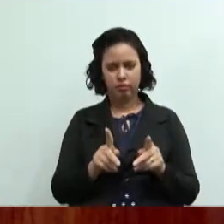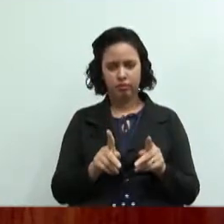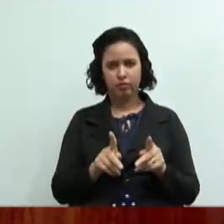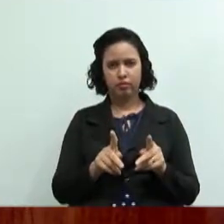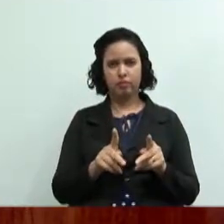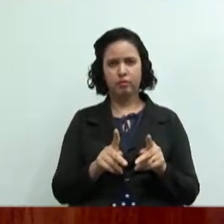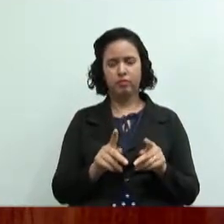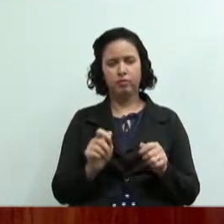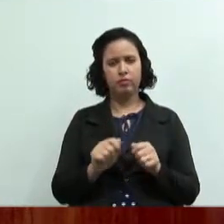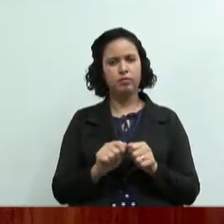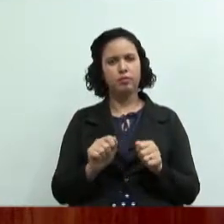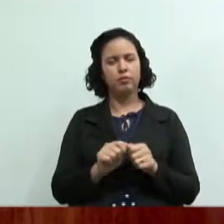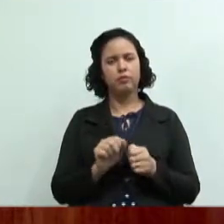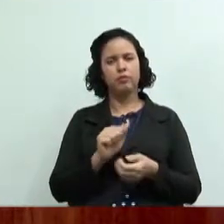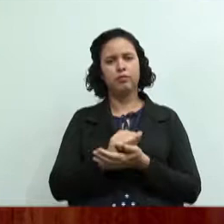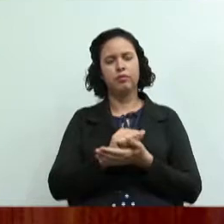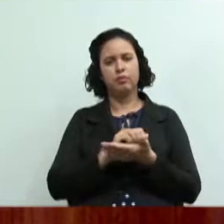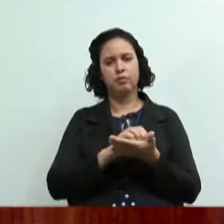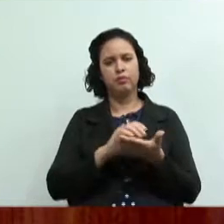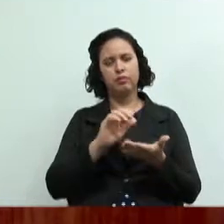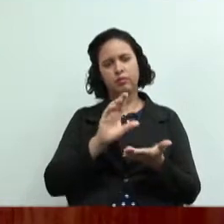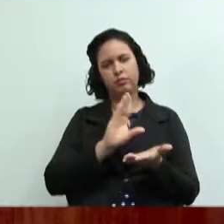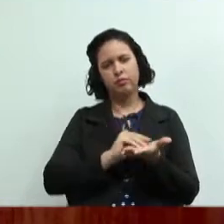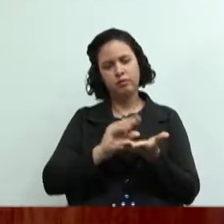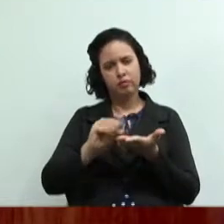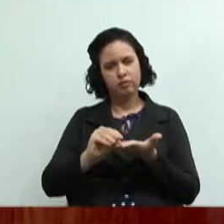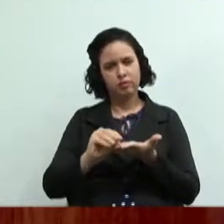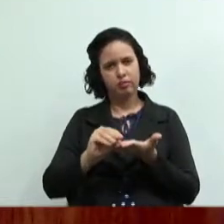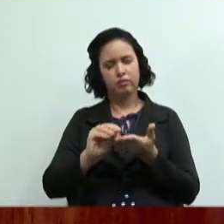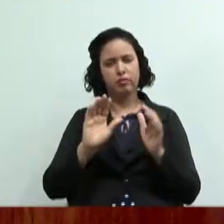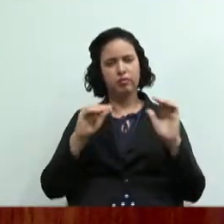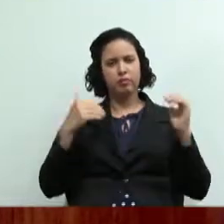vocês vão fazer uma ata dessa assembleia então essa é a primeira